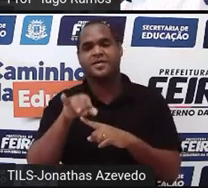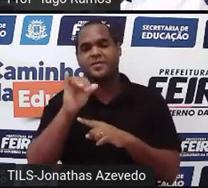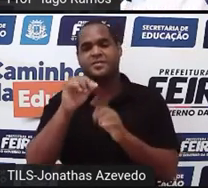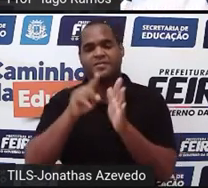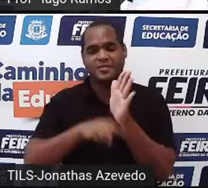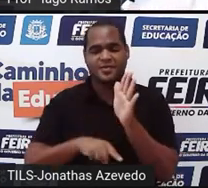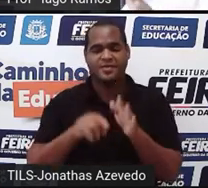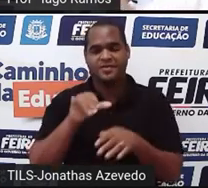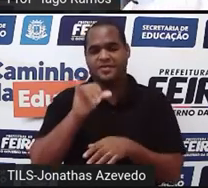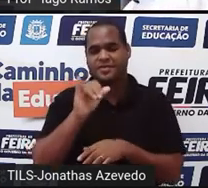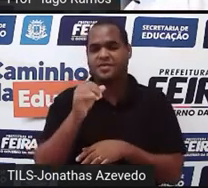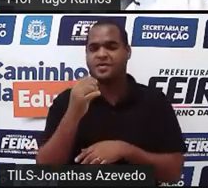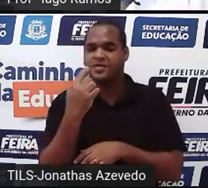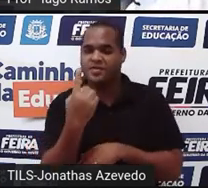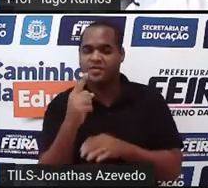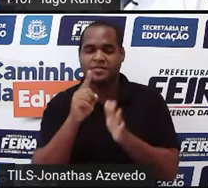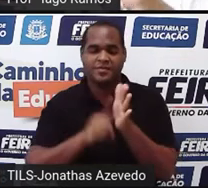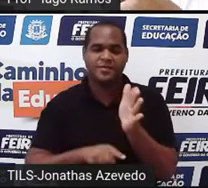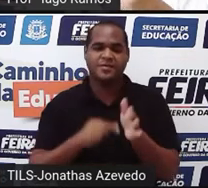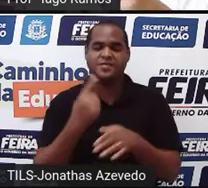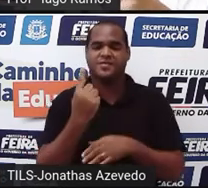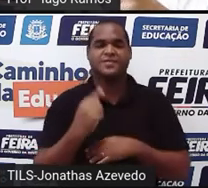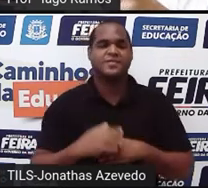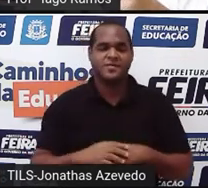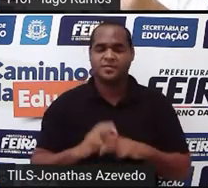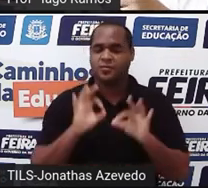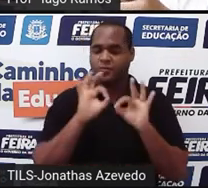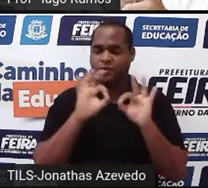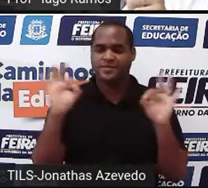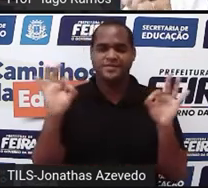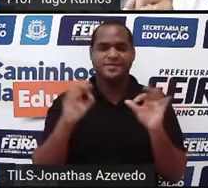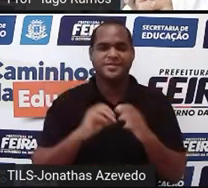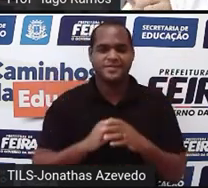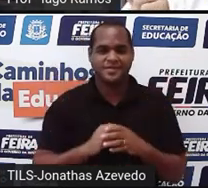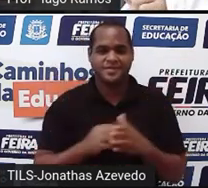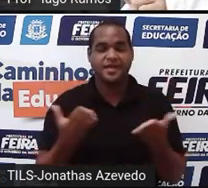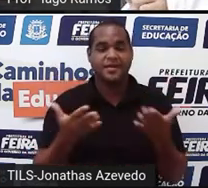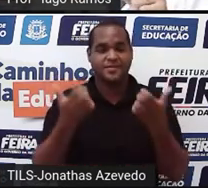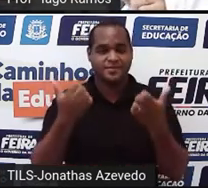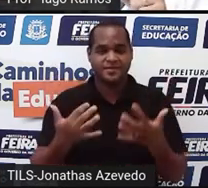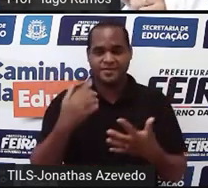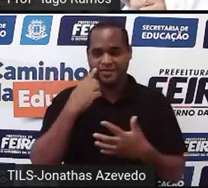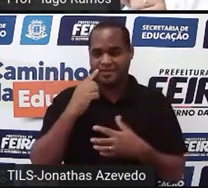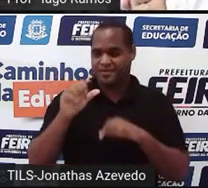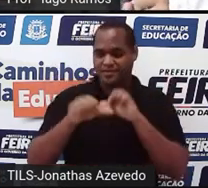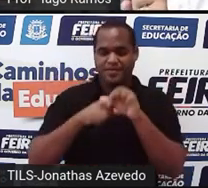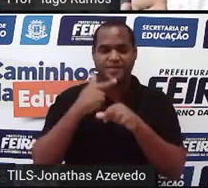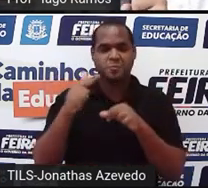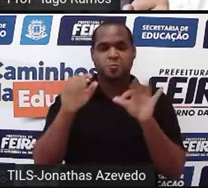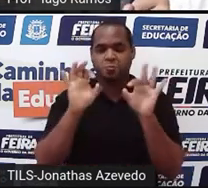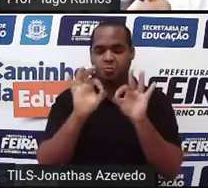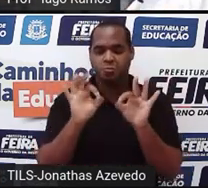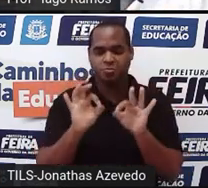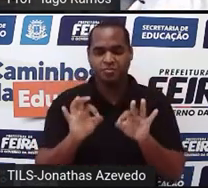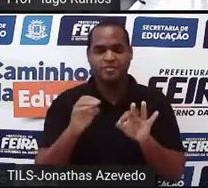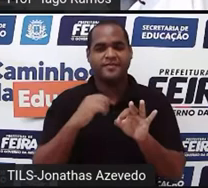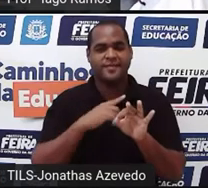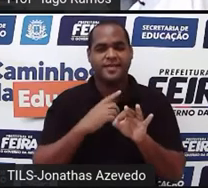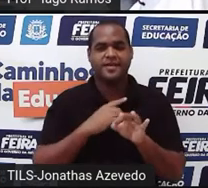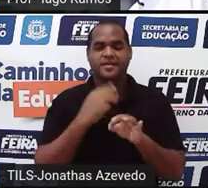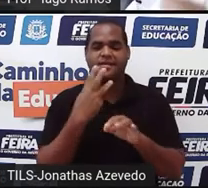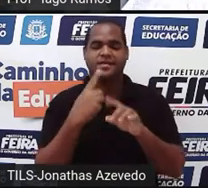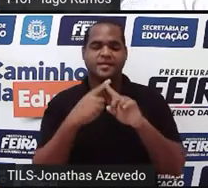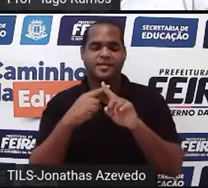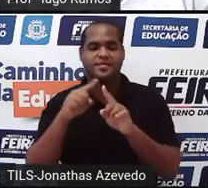y, e 1 por 1 menos 1. Ótimo. Agora eu vou pegar a equação de cima, que eu não mexi ainda, 3x mais y